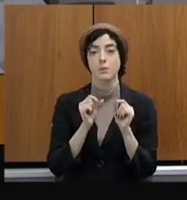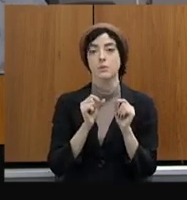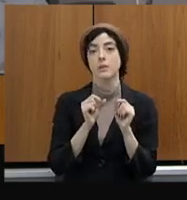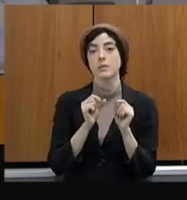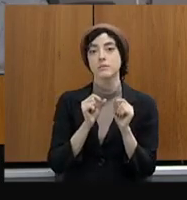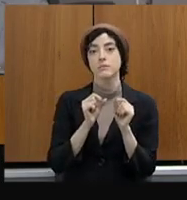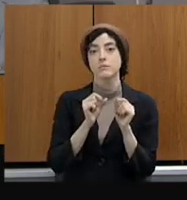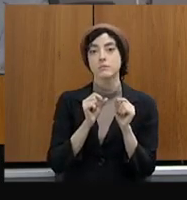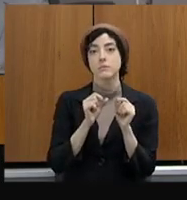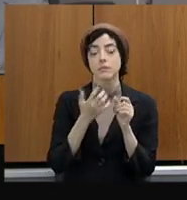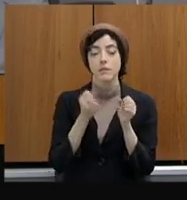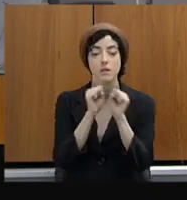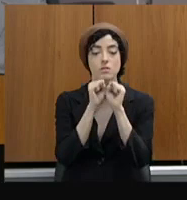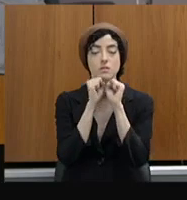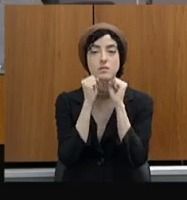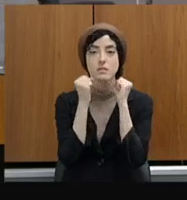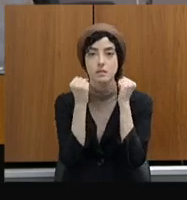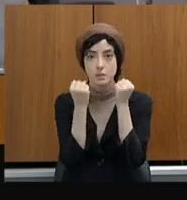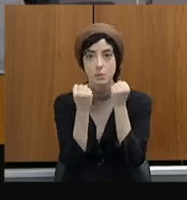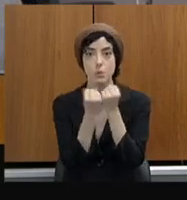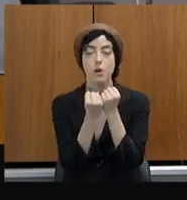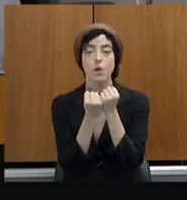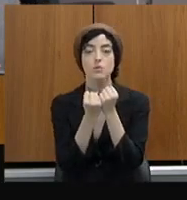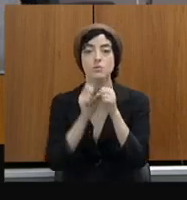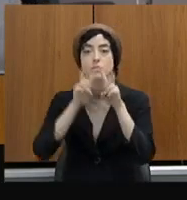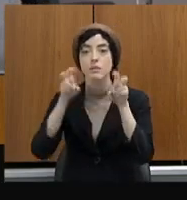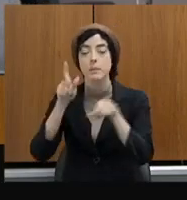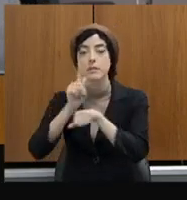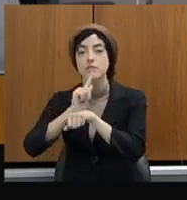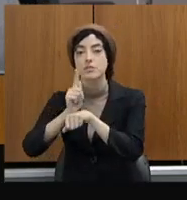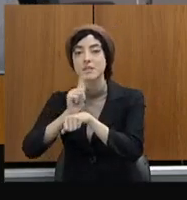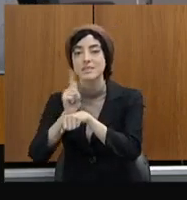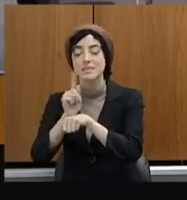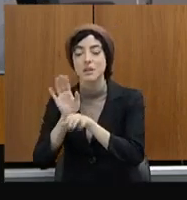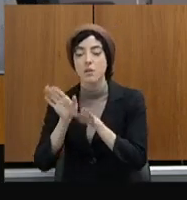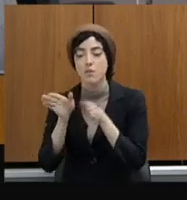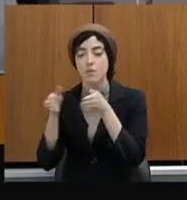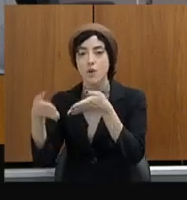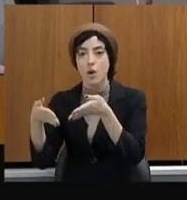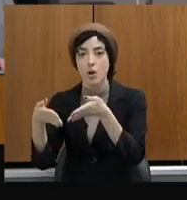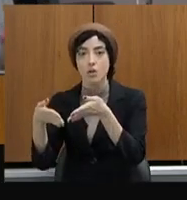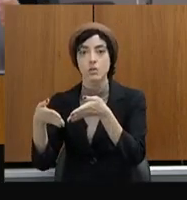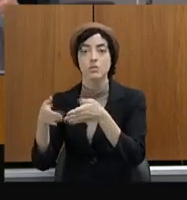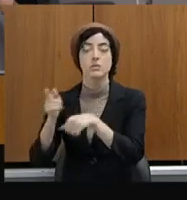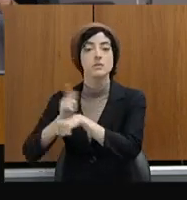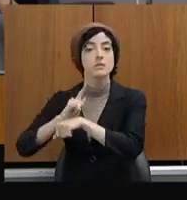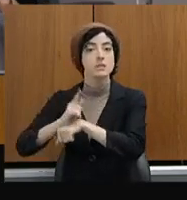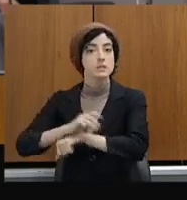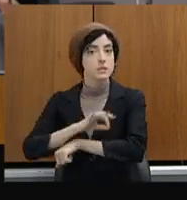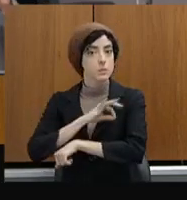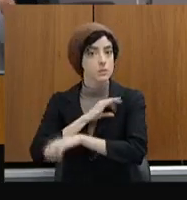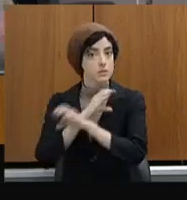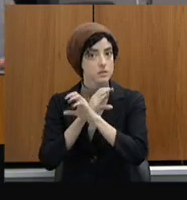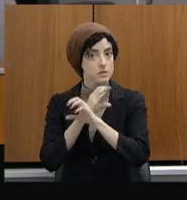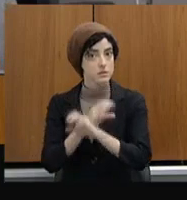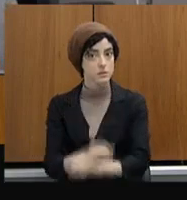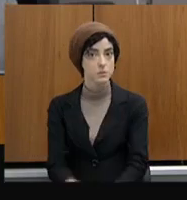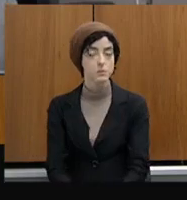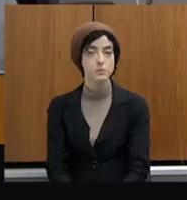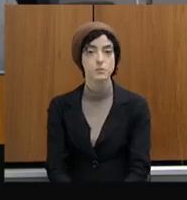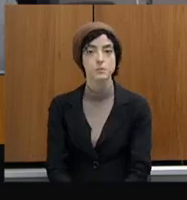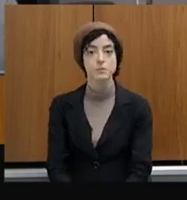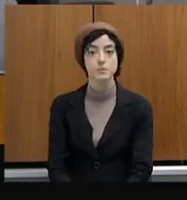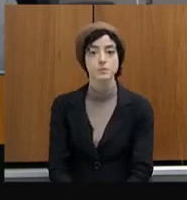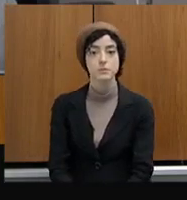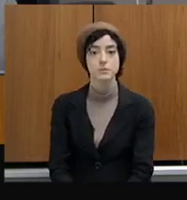gestão da Polícia Civil. Para apresentarmos ao chefe de departamento, regionais, chefes de visão, diretores, foram mais de 200